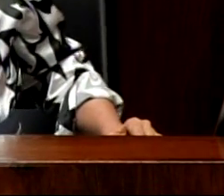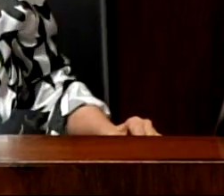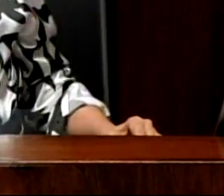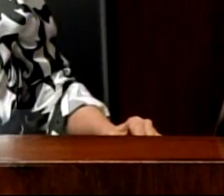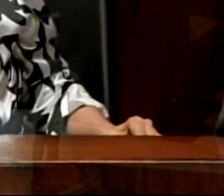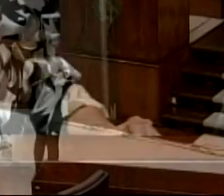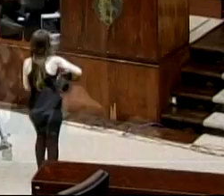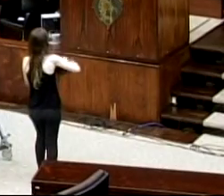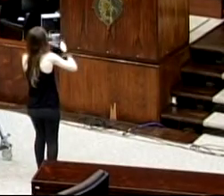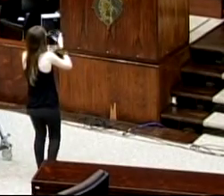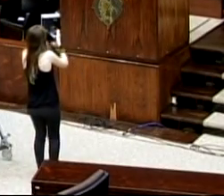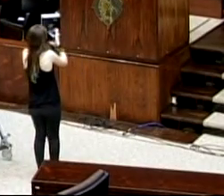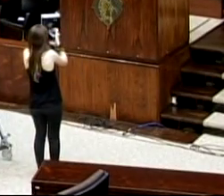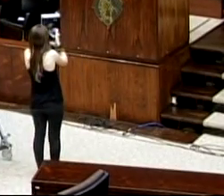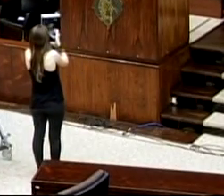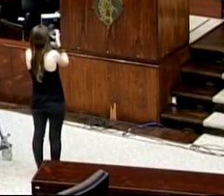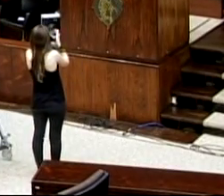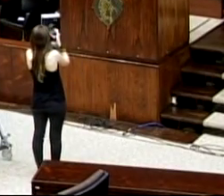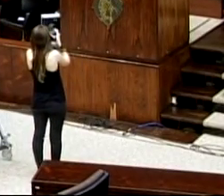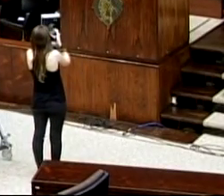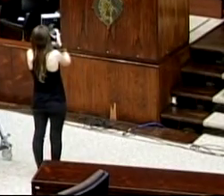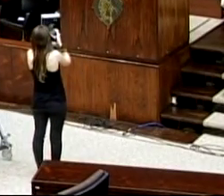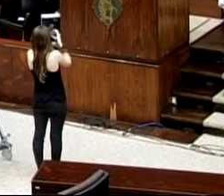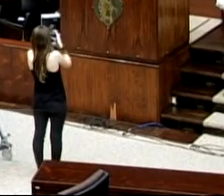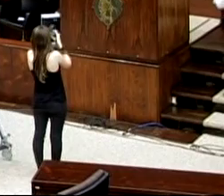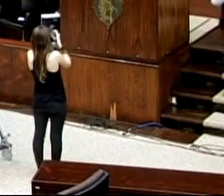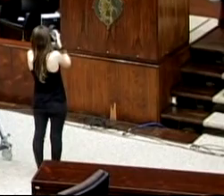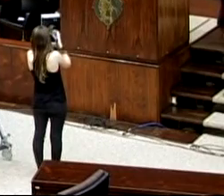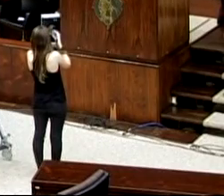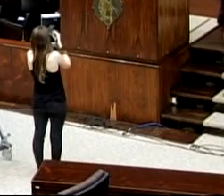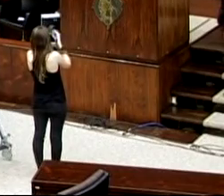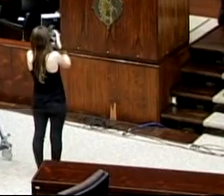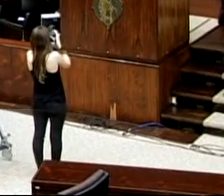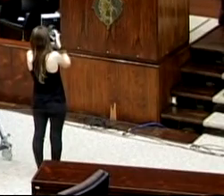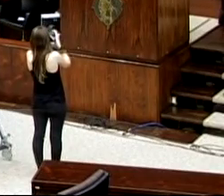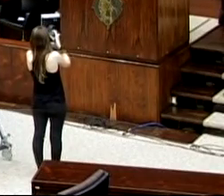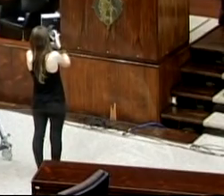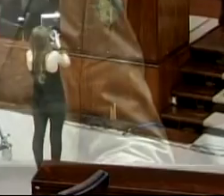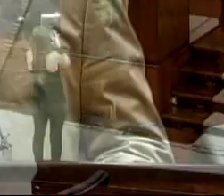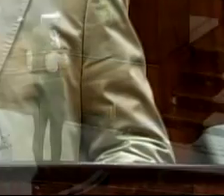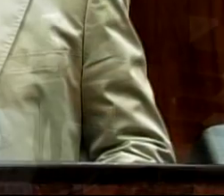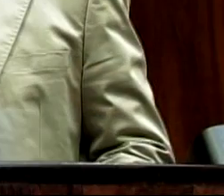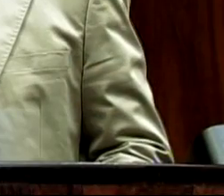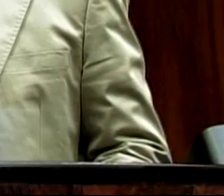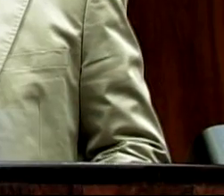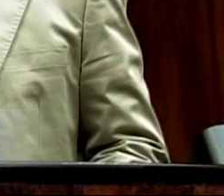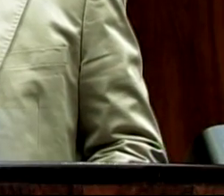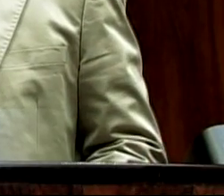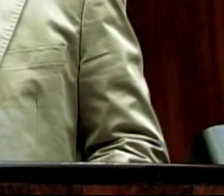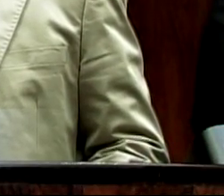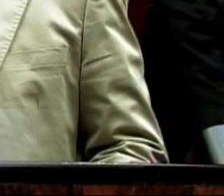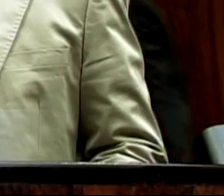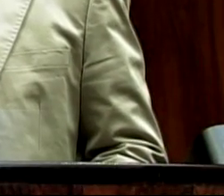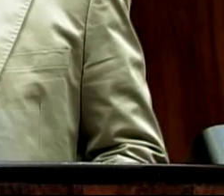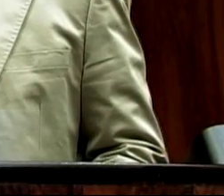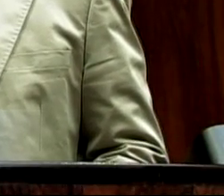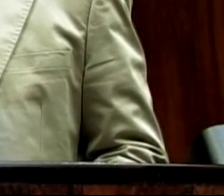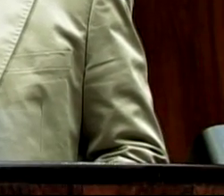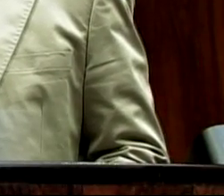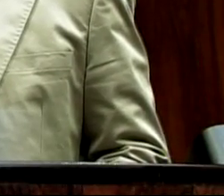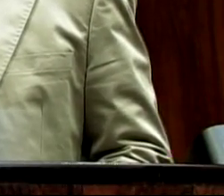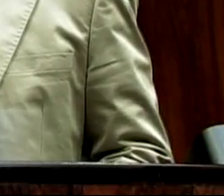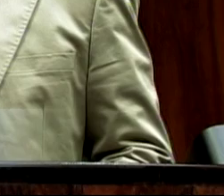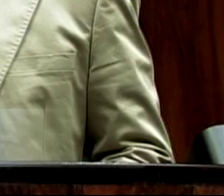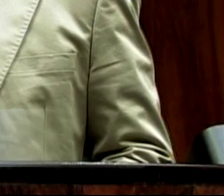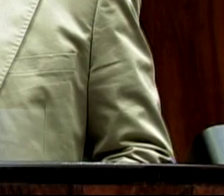Deputada Marisa Fórmulo, que preside essa sessão, nosso querido ex